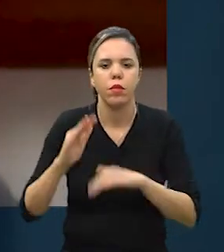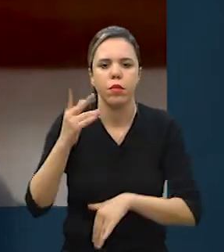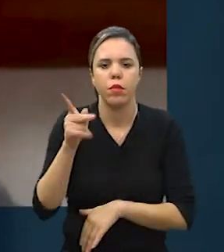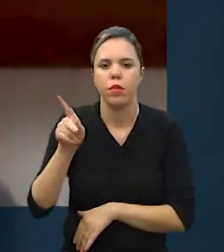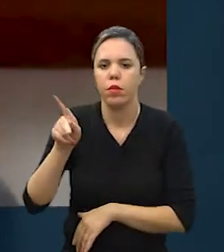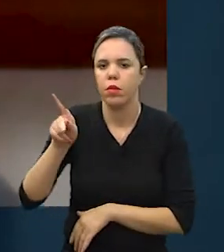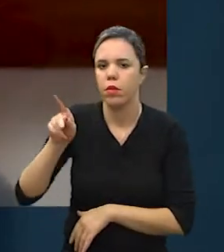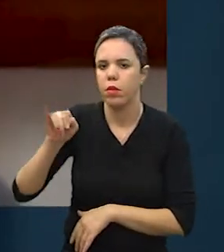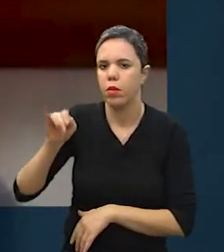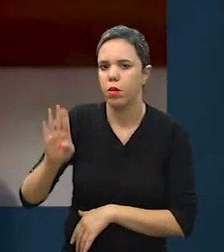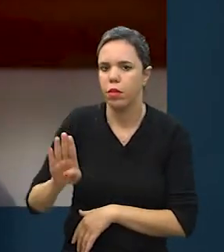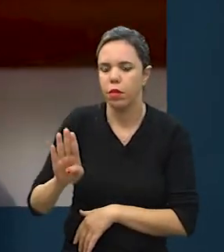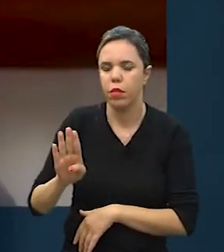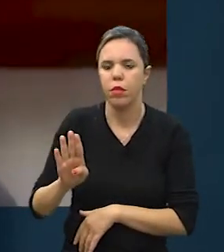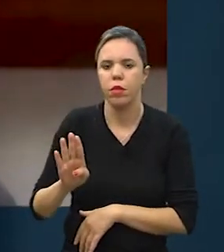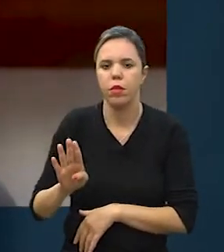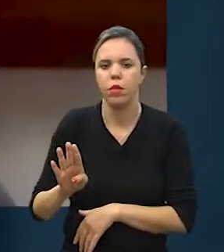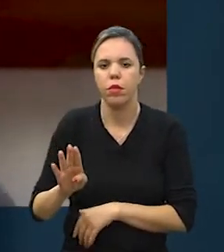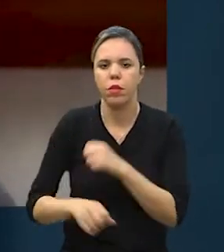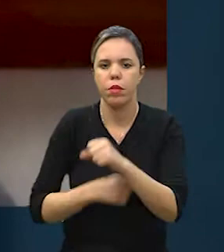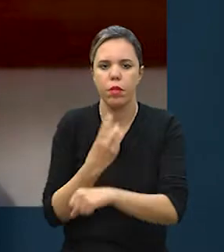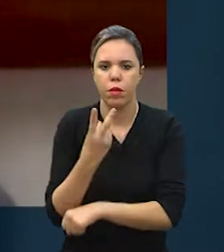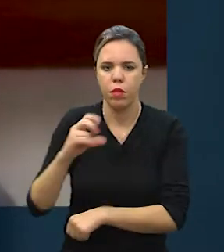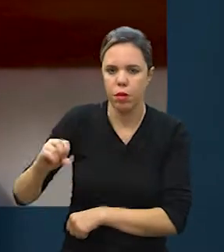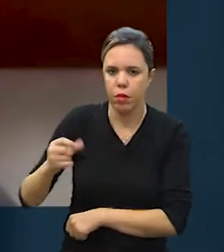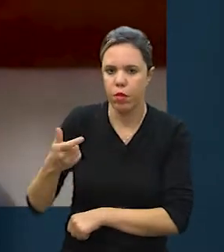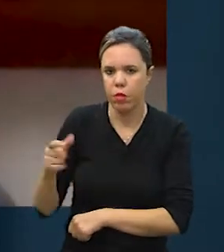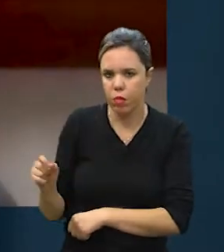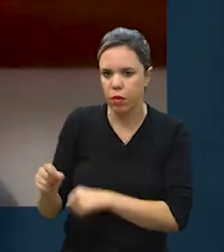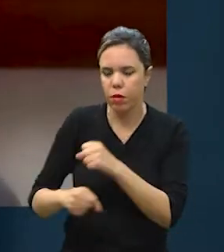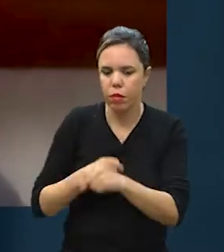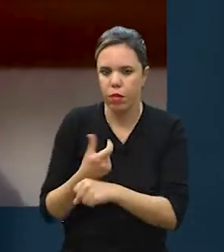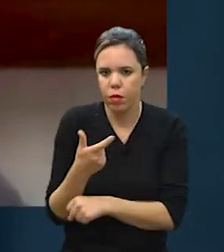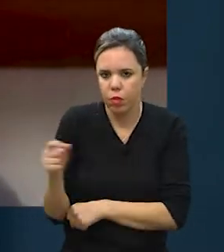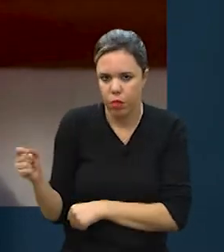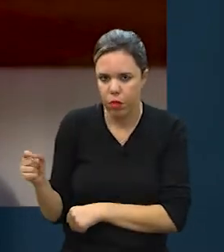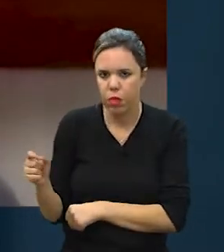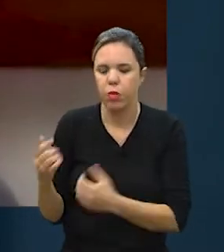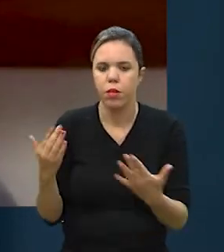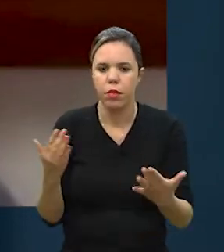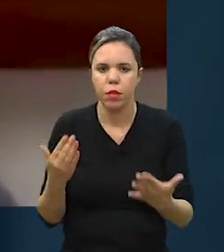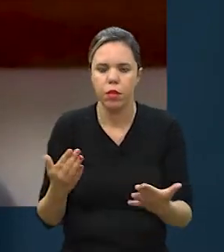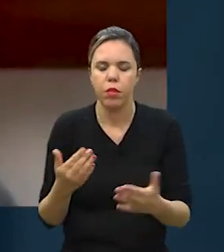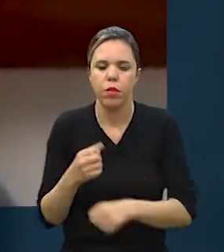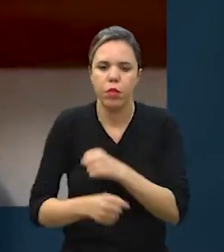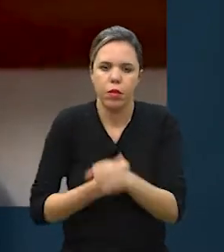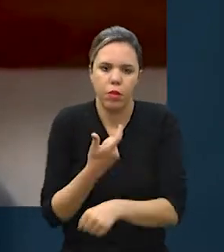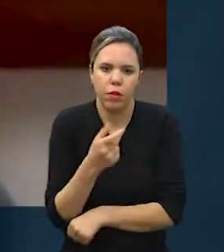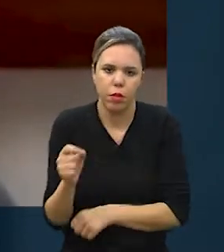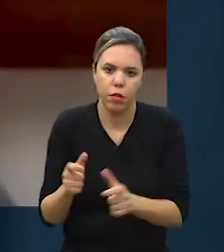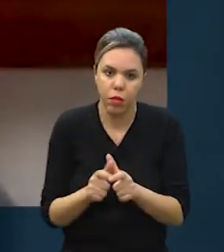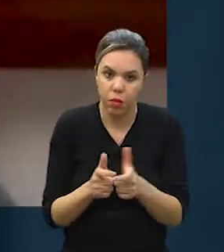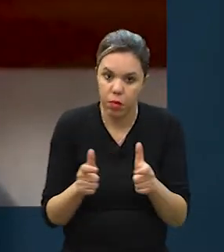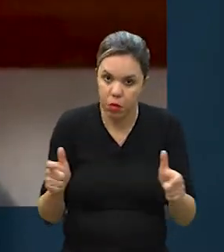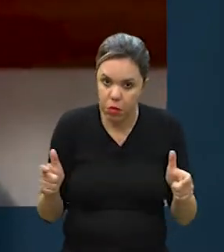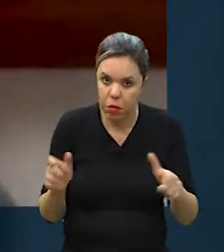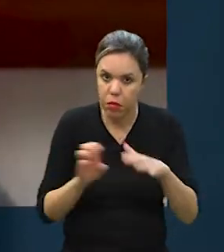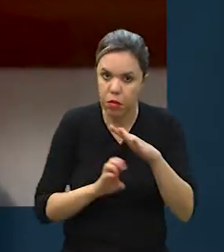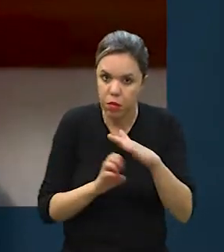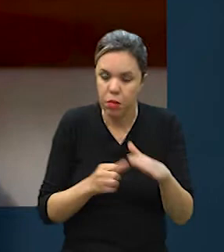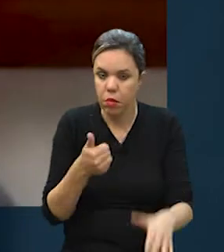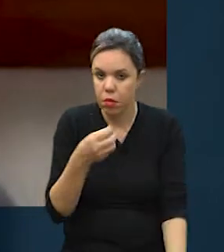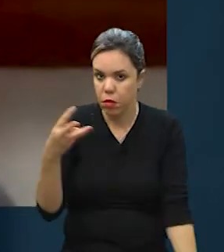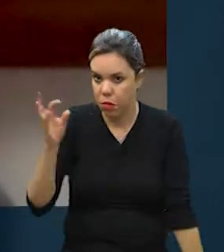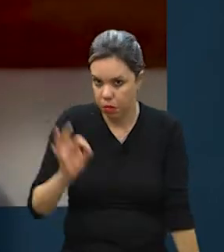acima do PIB. Mas no ano de 2019 para 2020, e especialmente em 2020, ela cresceu